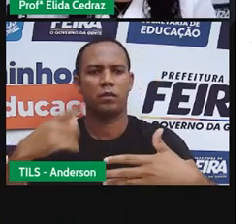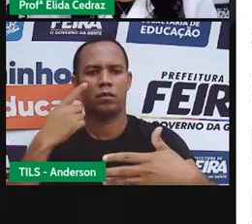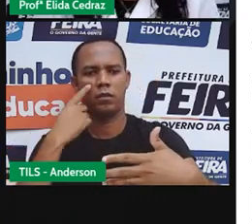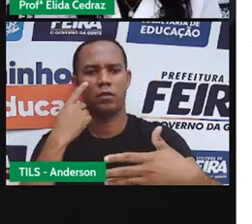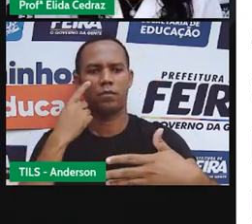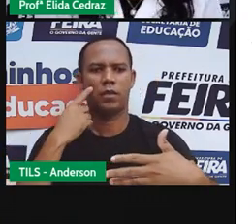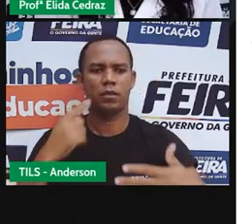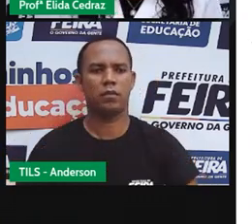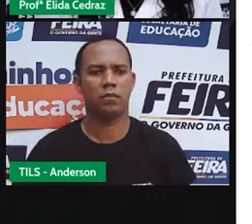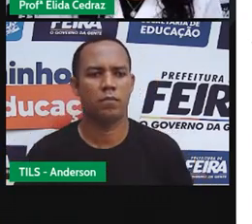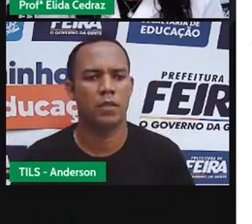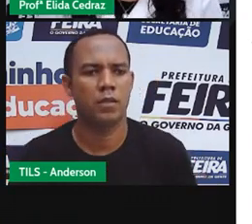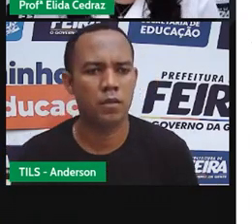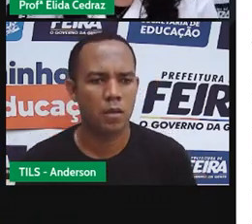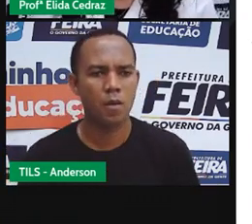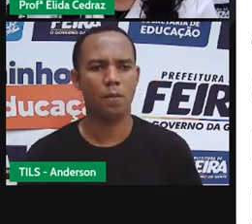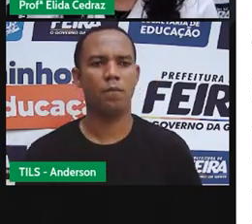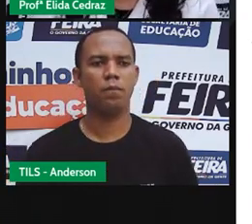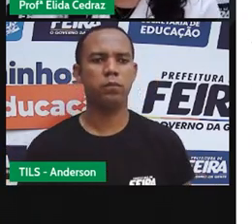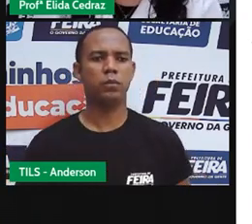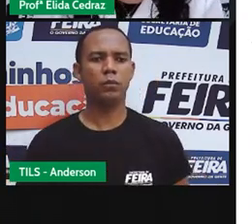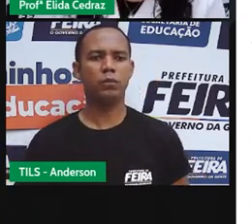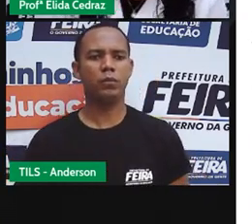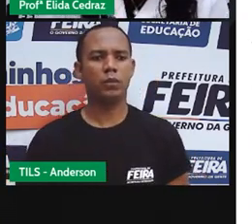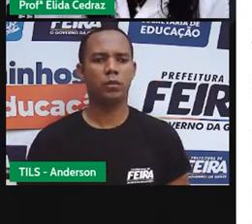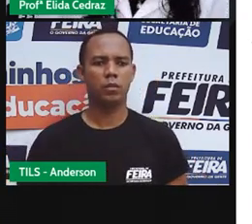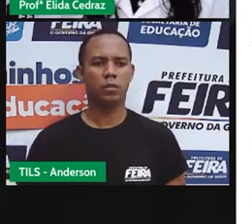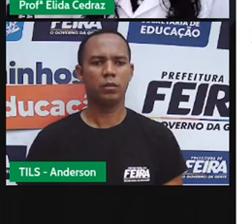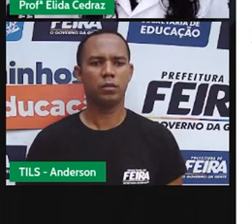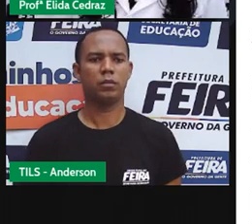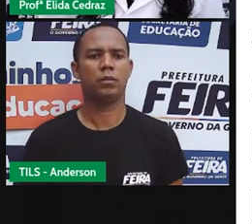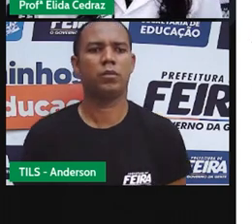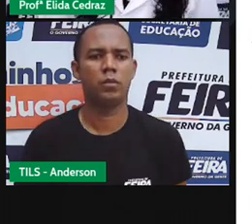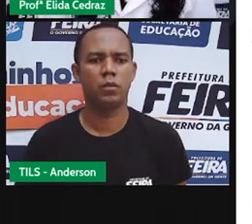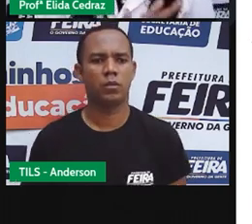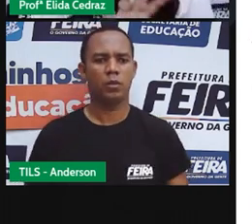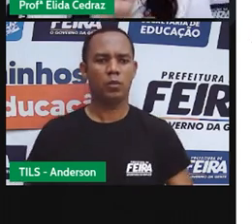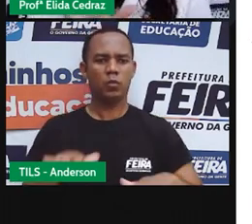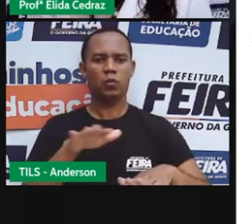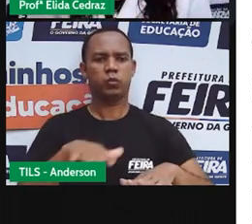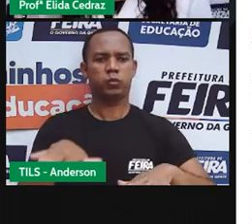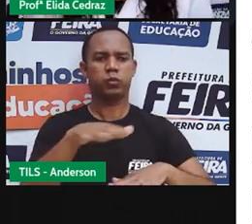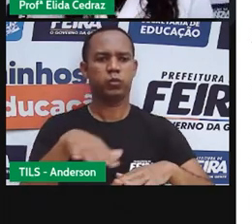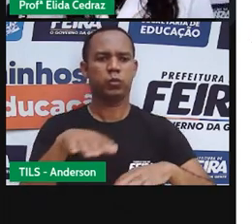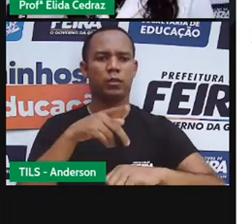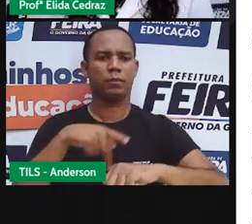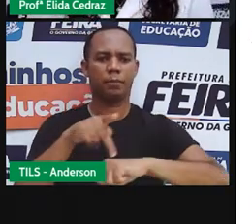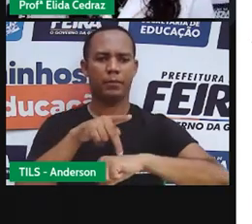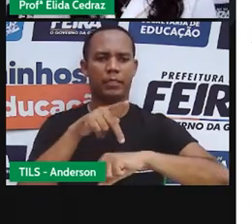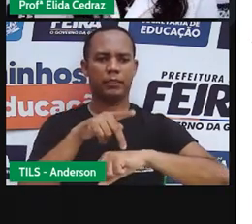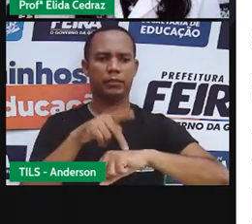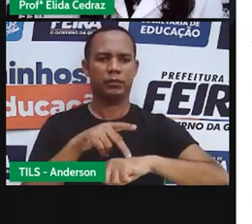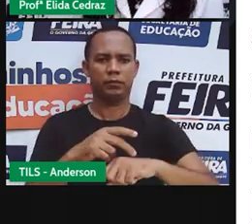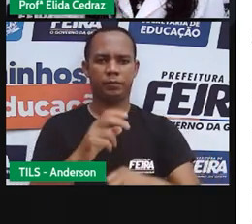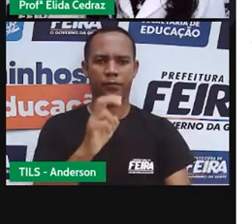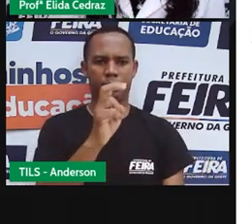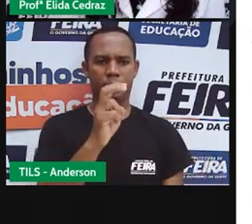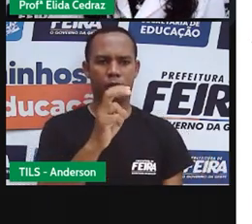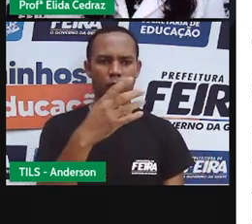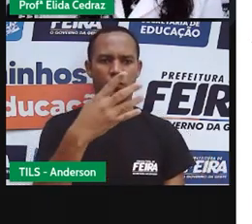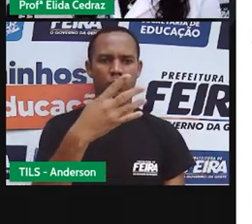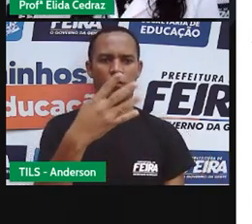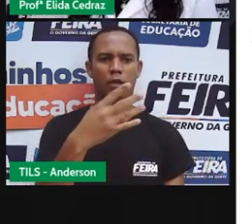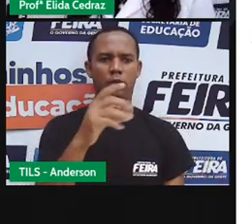Nigéria, Togo e Ngan. De todos os 54 países, eu